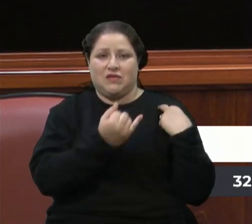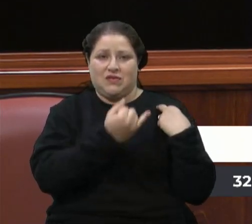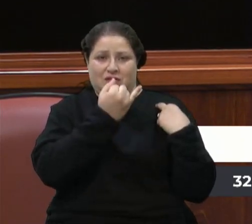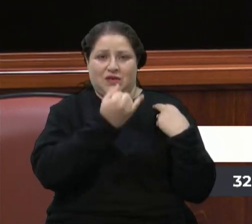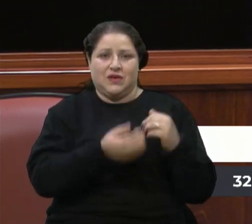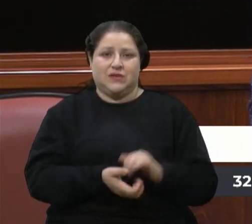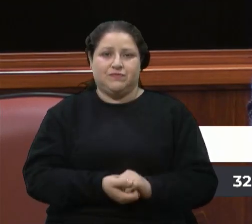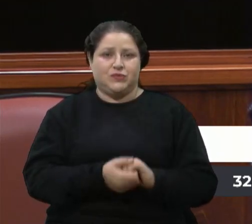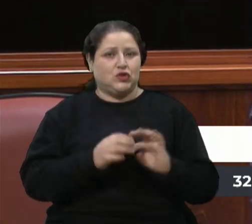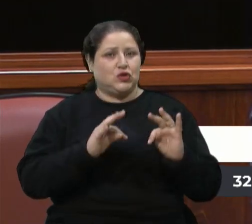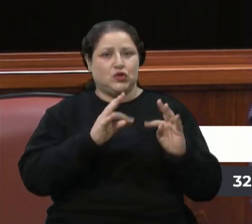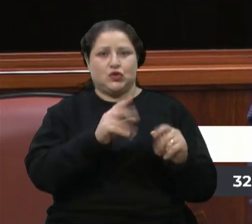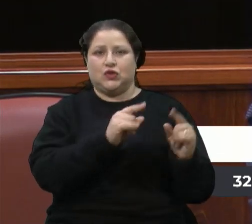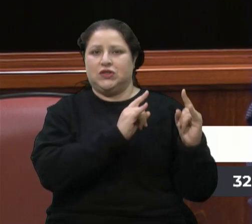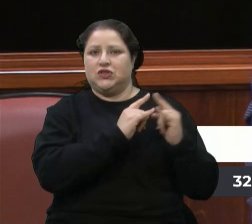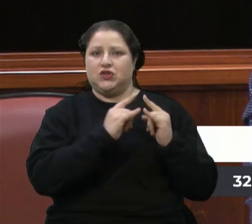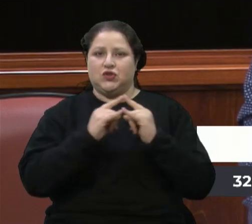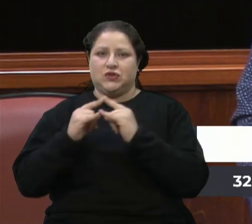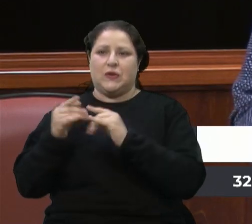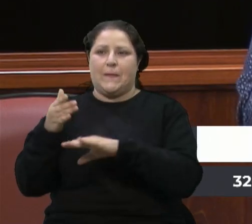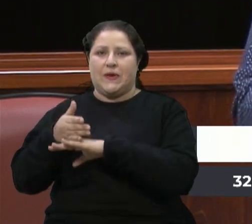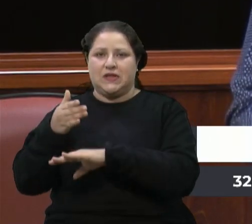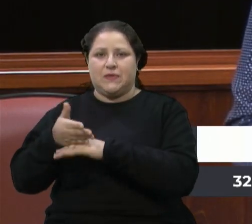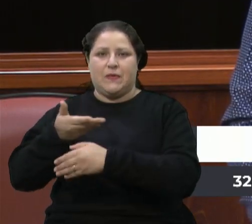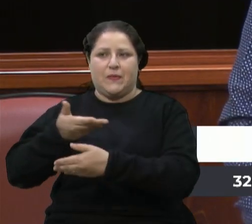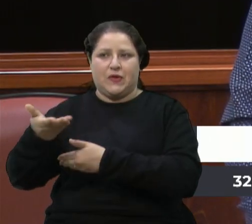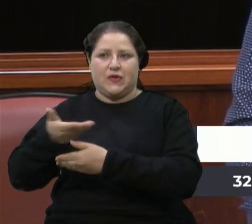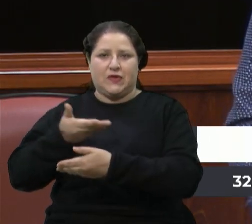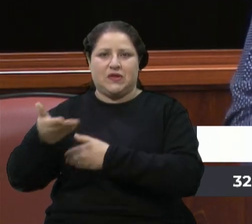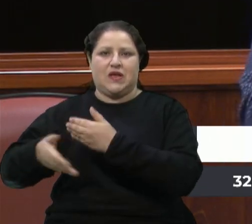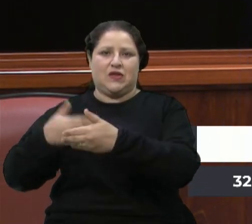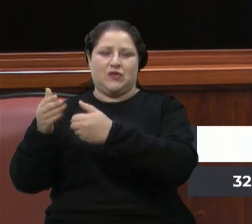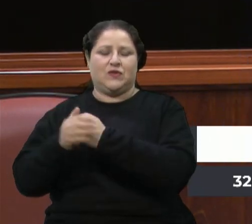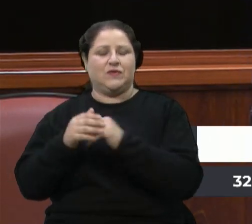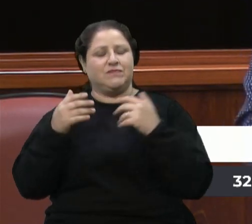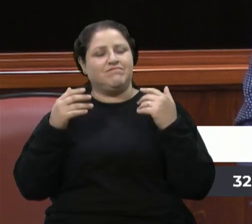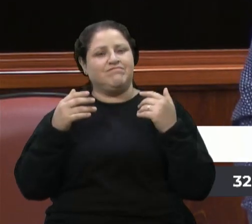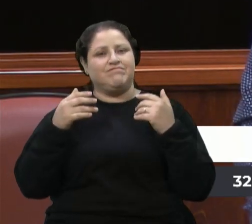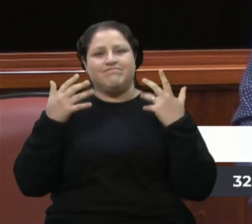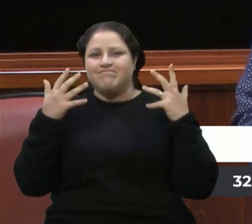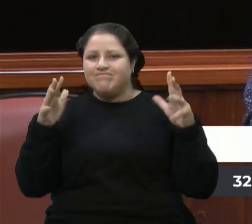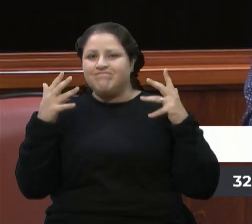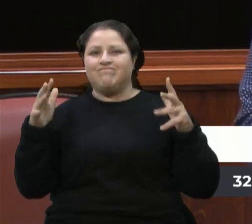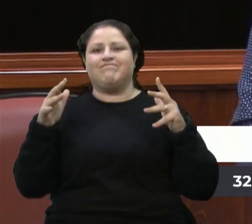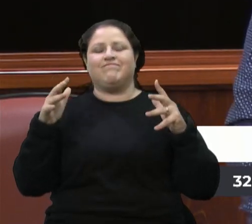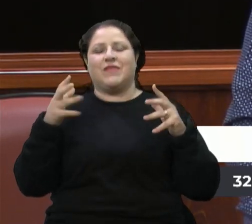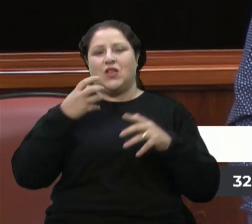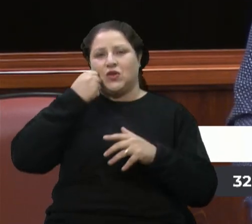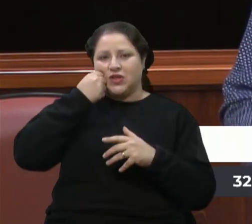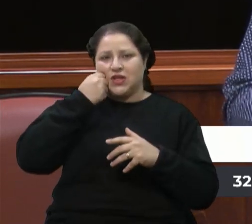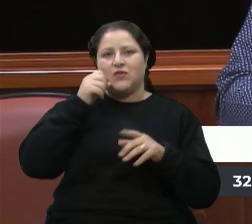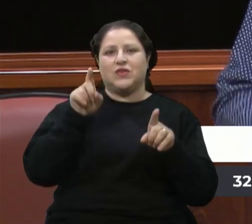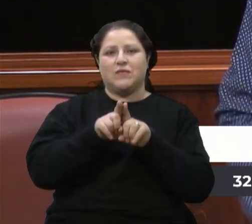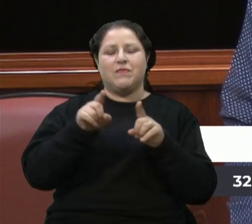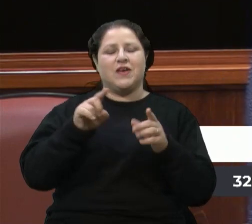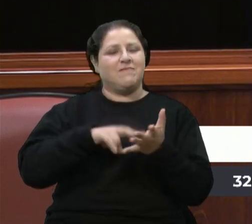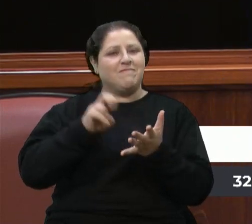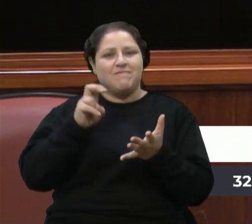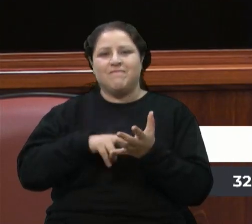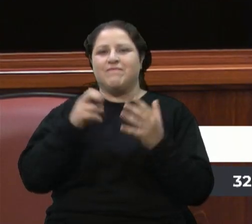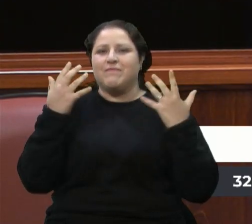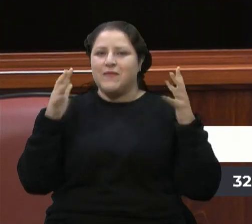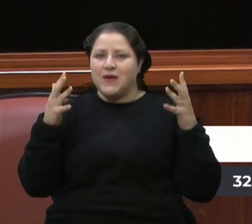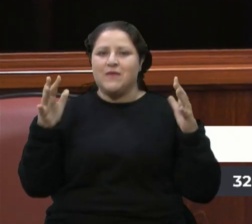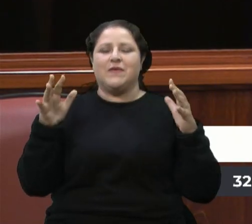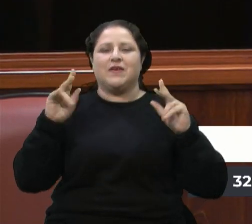e todos os órgãos que se envolvem nesse processo. Viva a adoção, viva quem adota, viva os adotivos e o ano que vem vamos